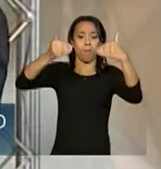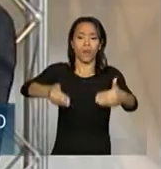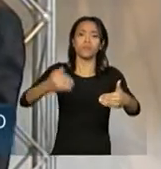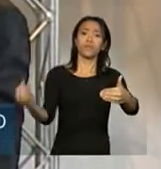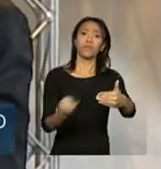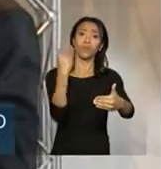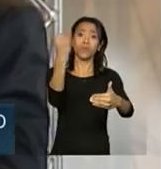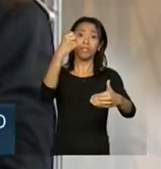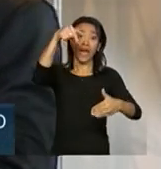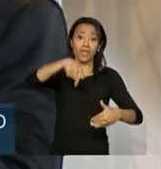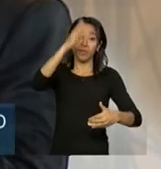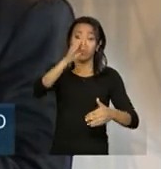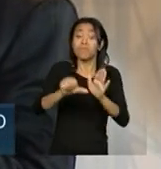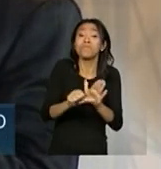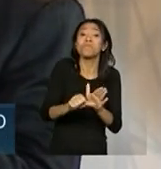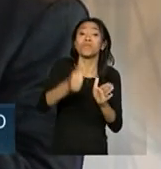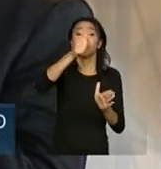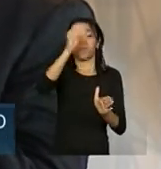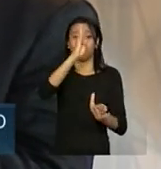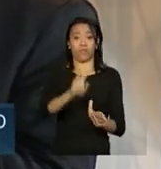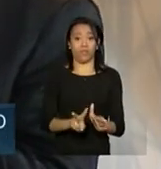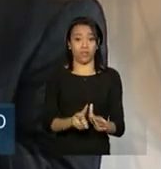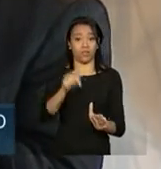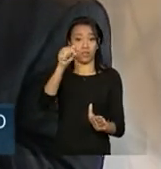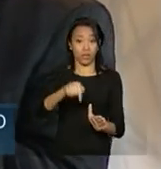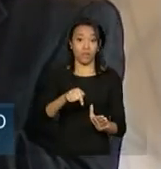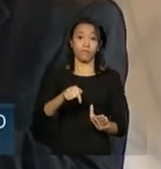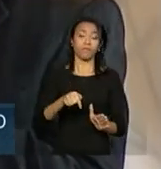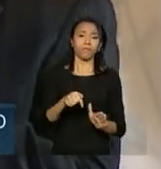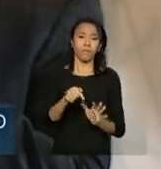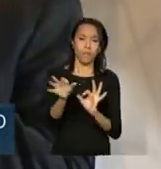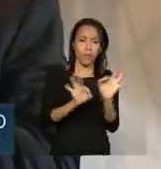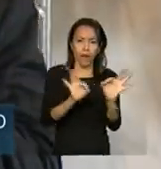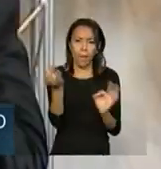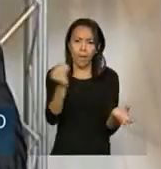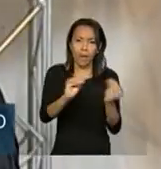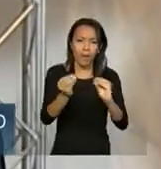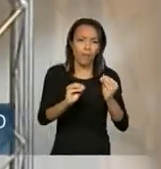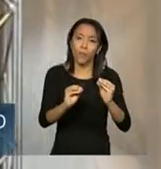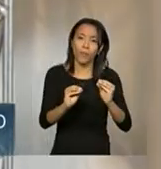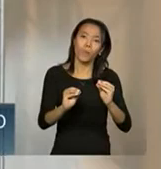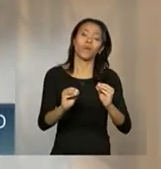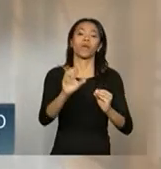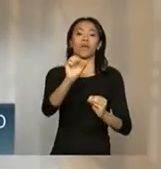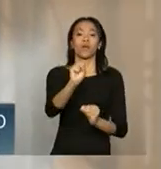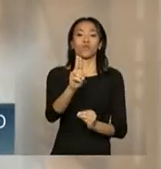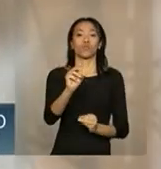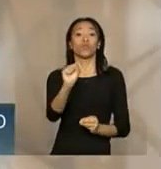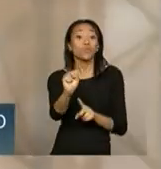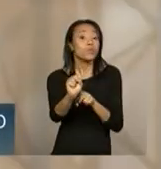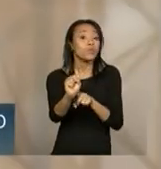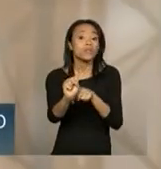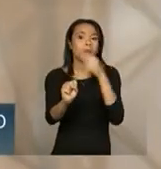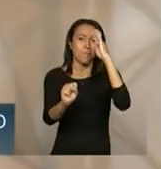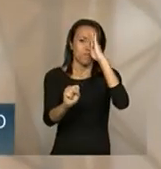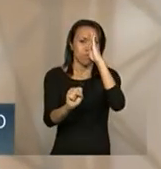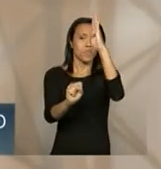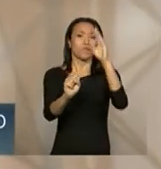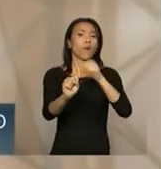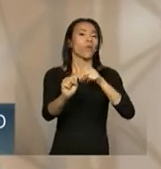pela primeira vez na construção do SUS, coloque como principal